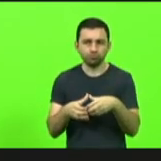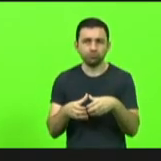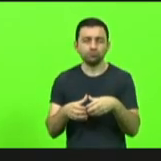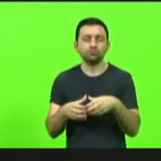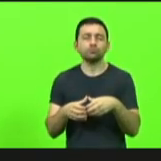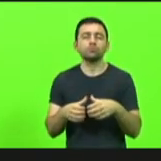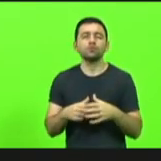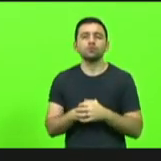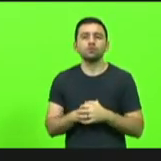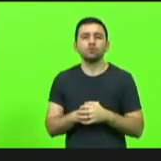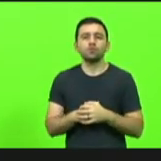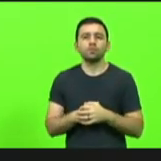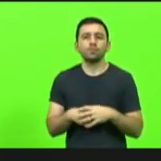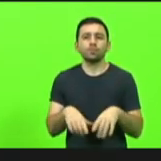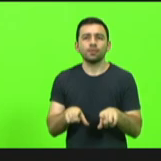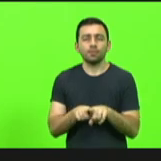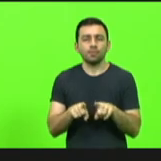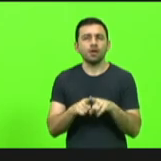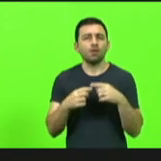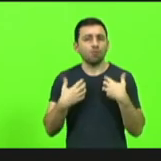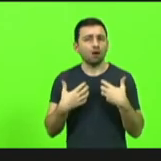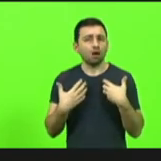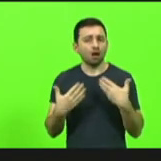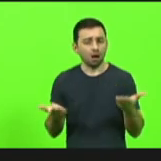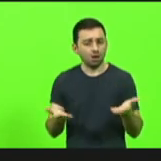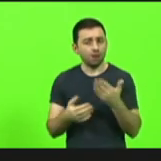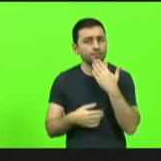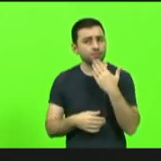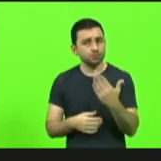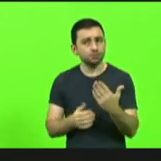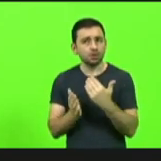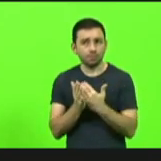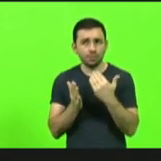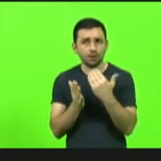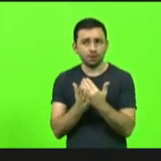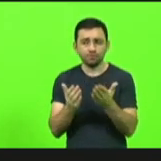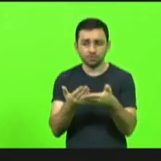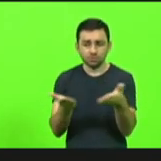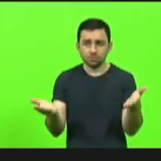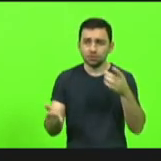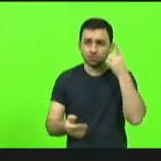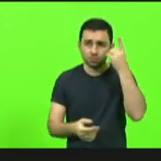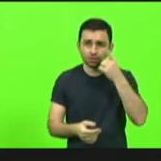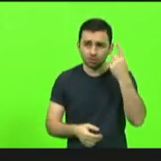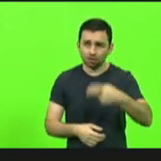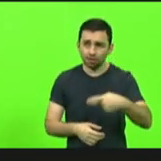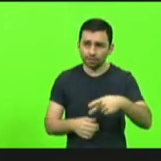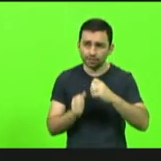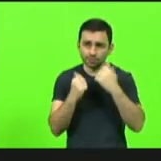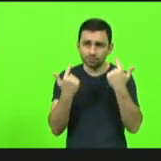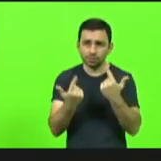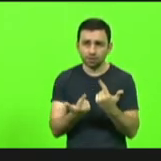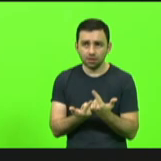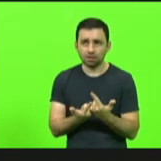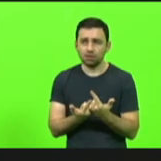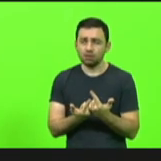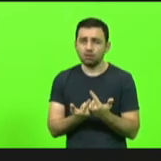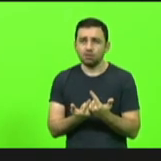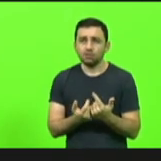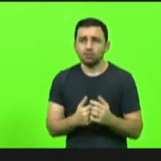estender esse pedido aos demais parlamentares dessa casa para que